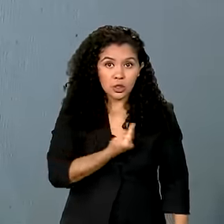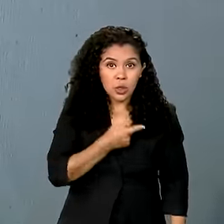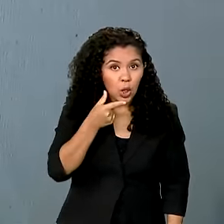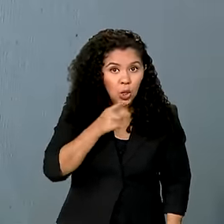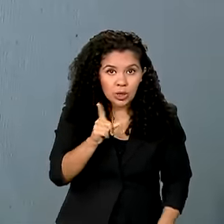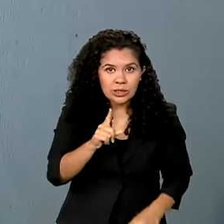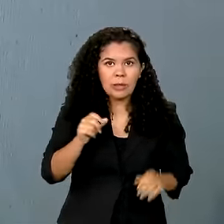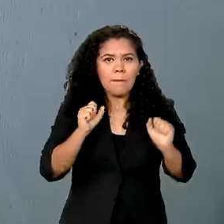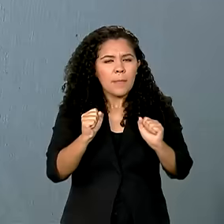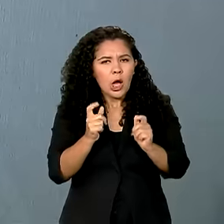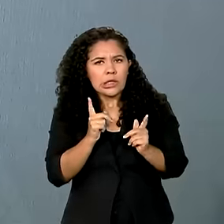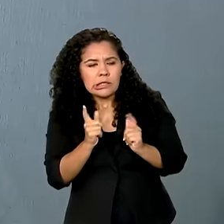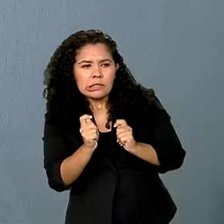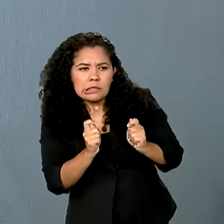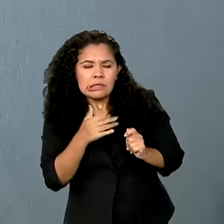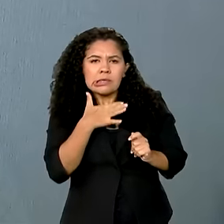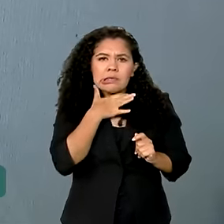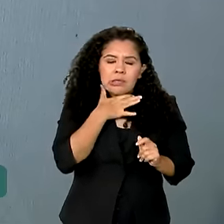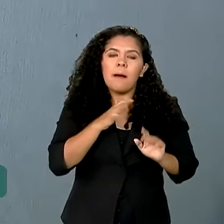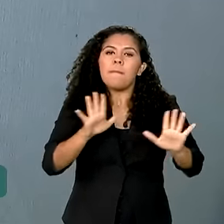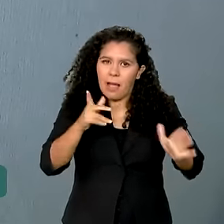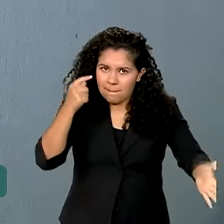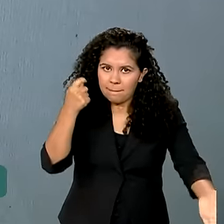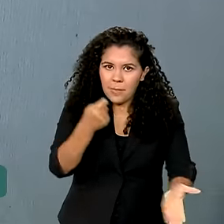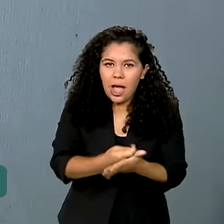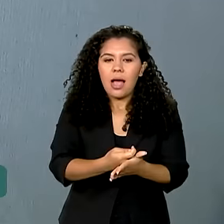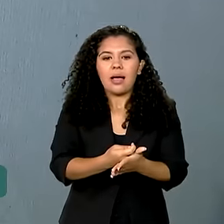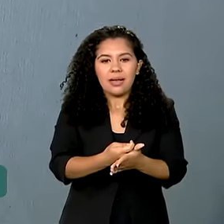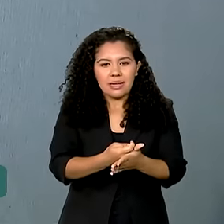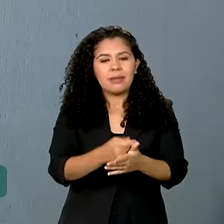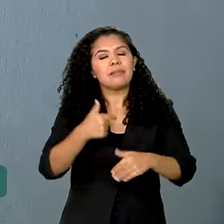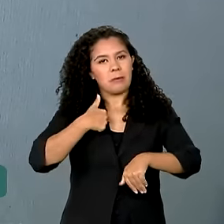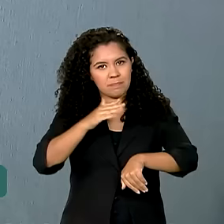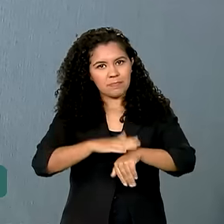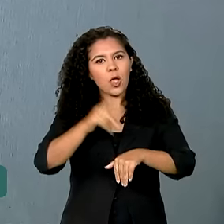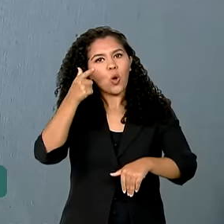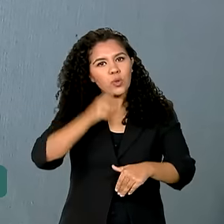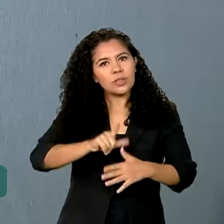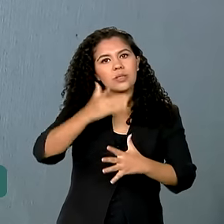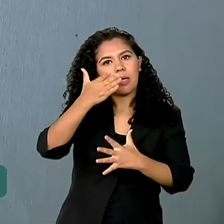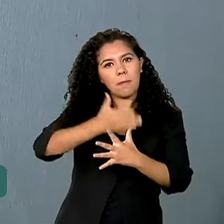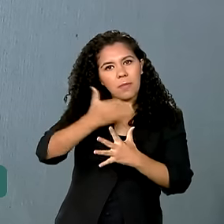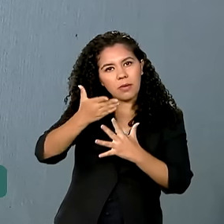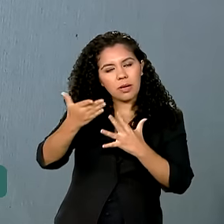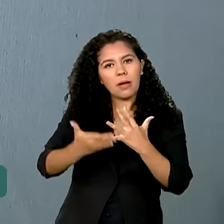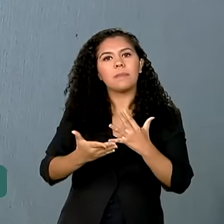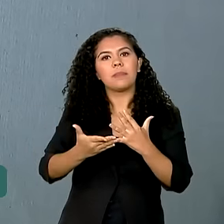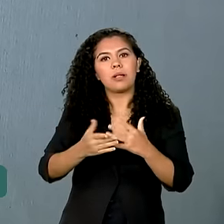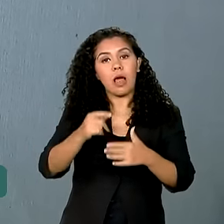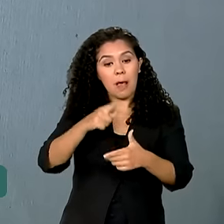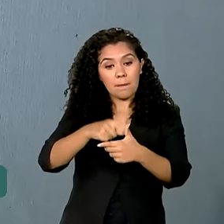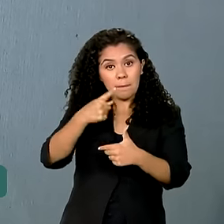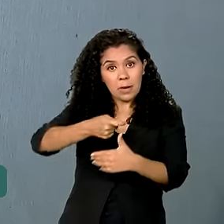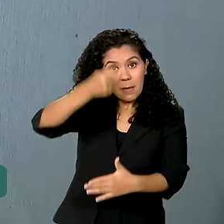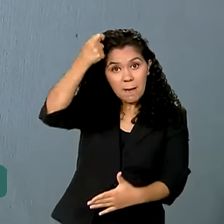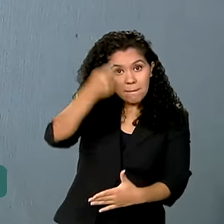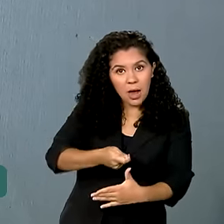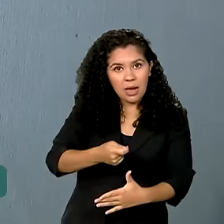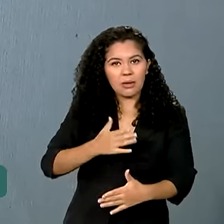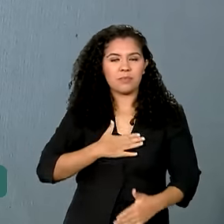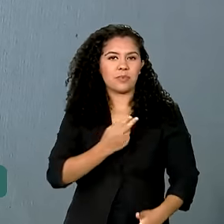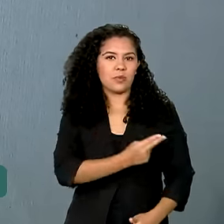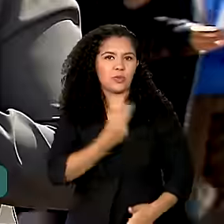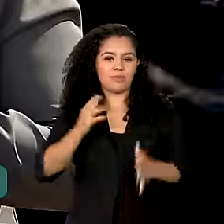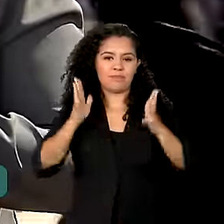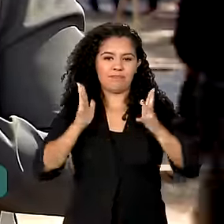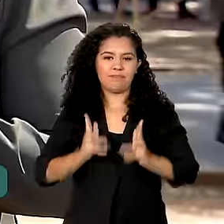gente se aperta um pouco se precisar, mas a gente vai pagar. E aí eu paguei as parcelas. Na primeira parcela que eu paguei, meu nome já foi